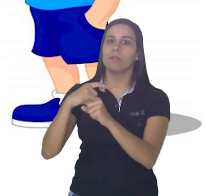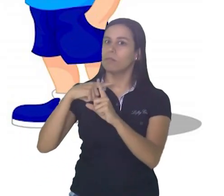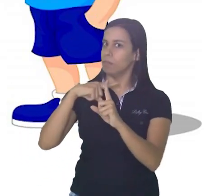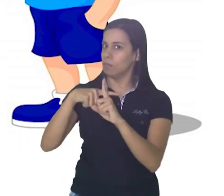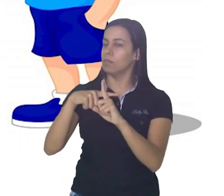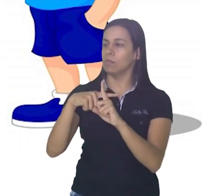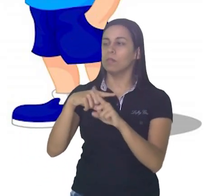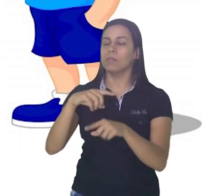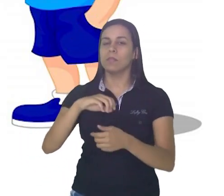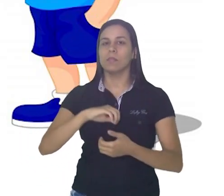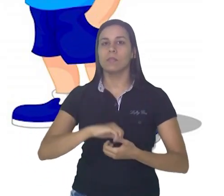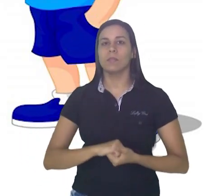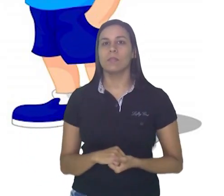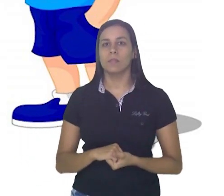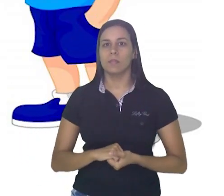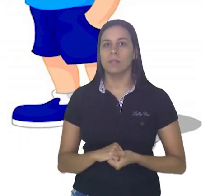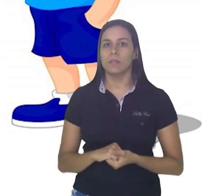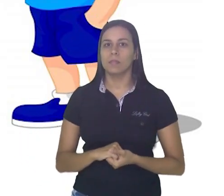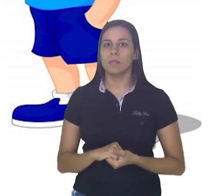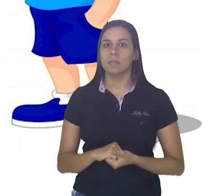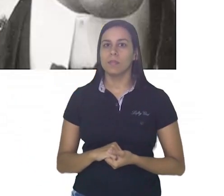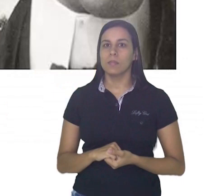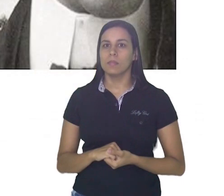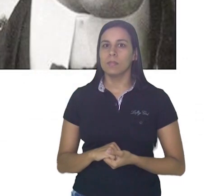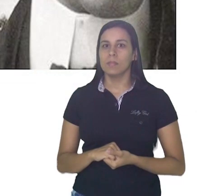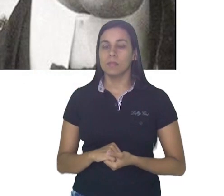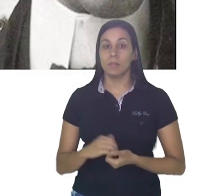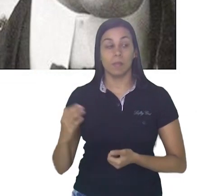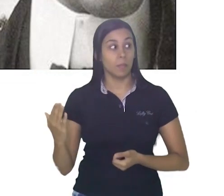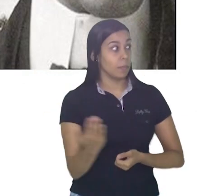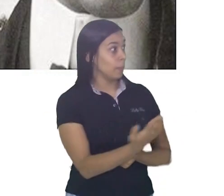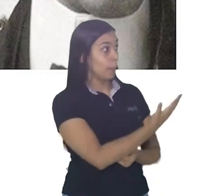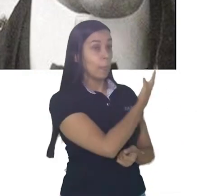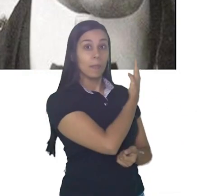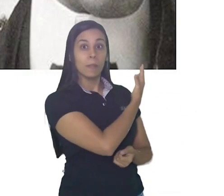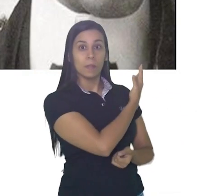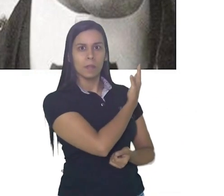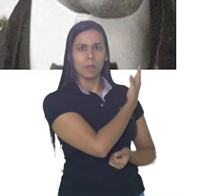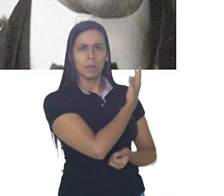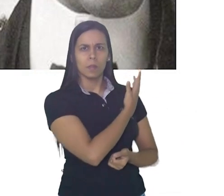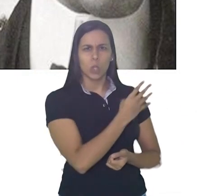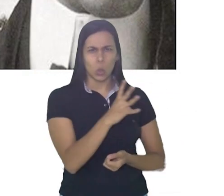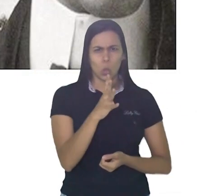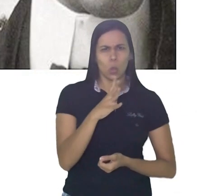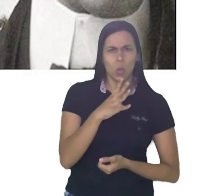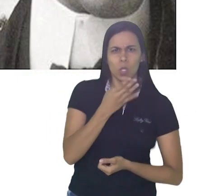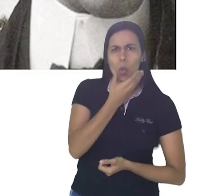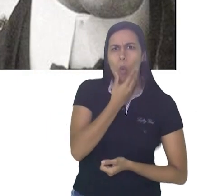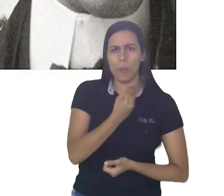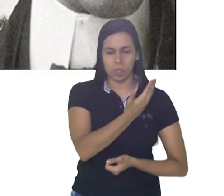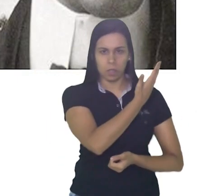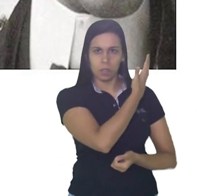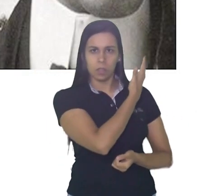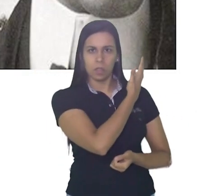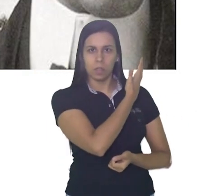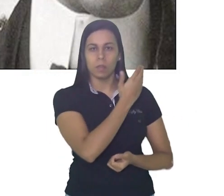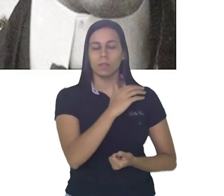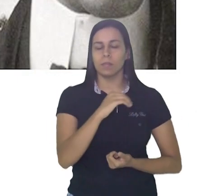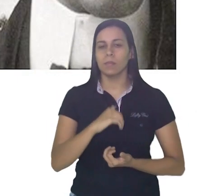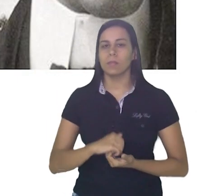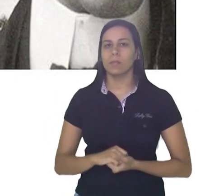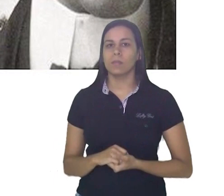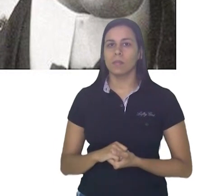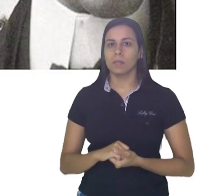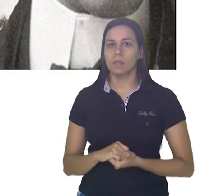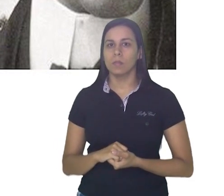ir em pé. E essa foto, você já viu? Você conhece esse homem? Não? Então,